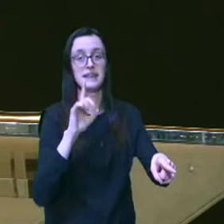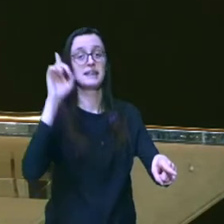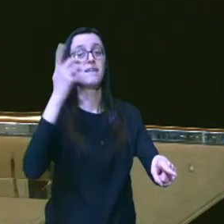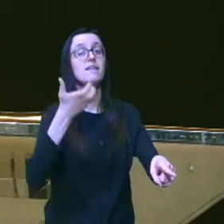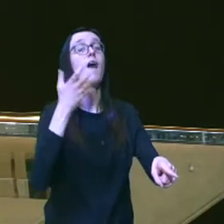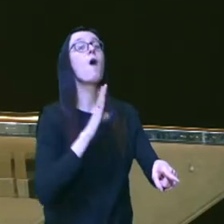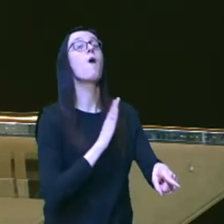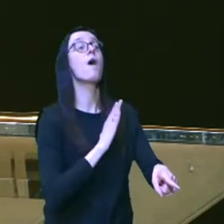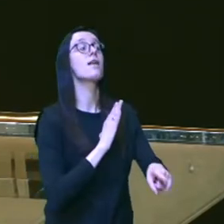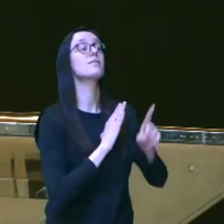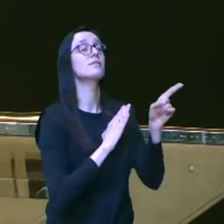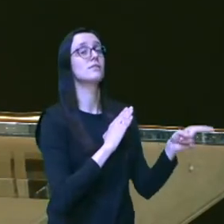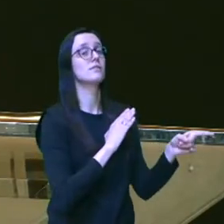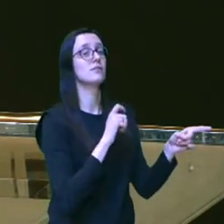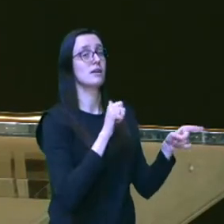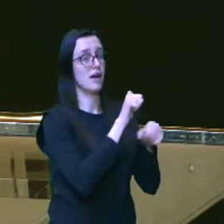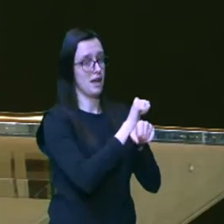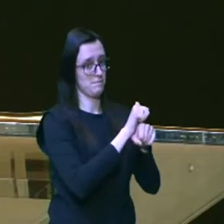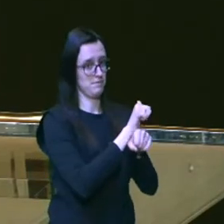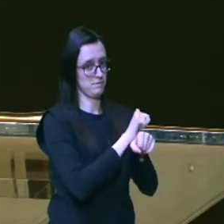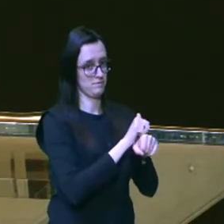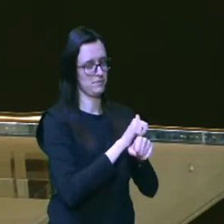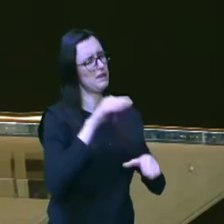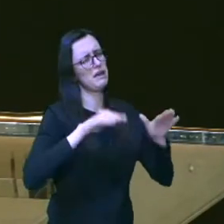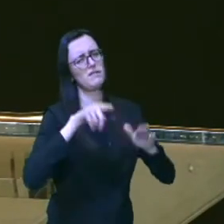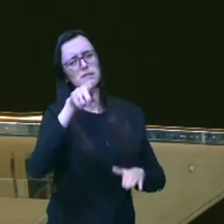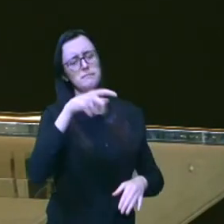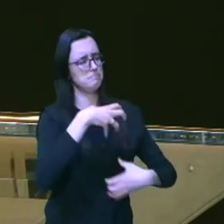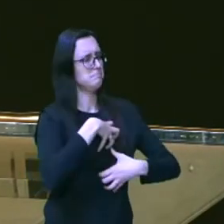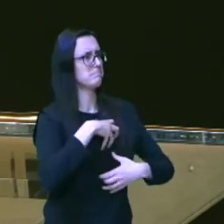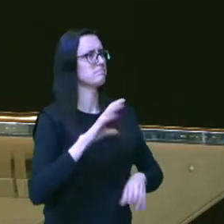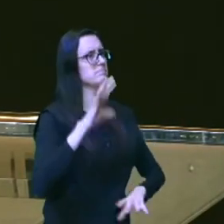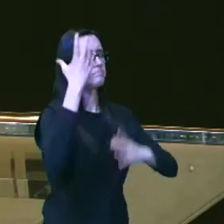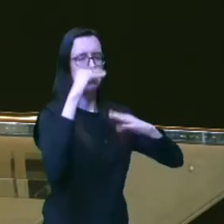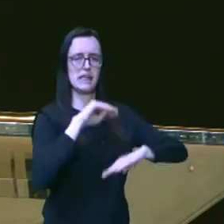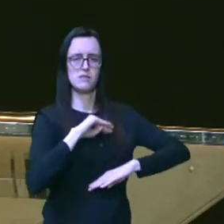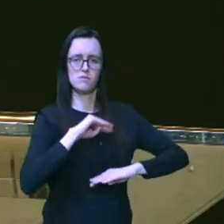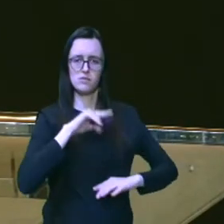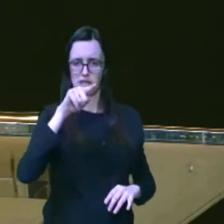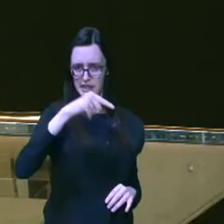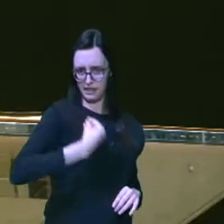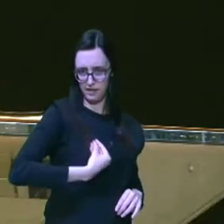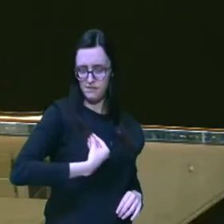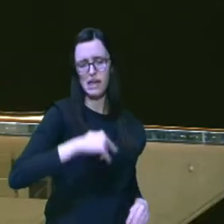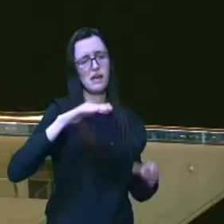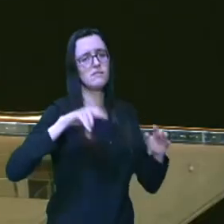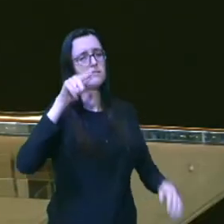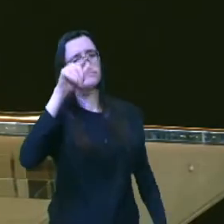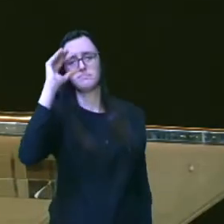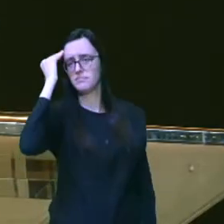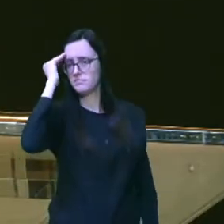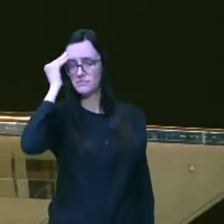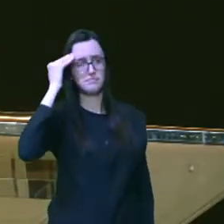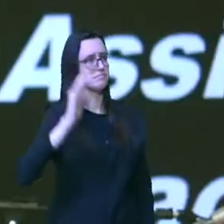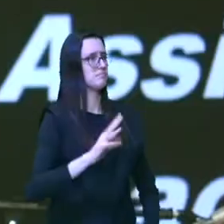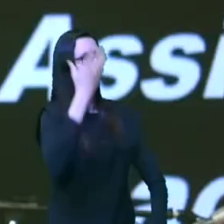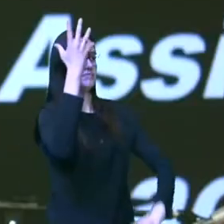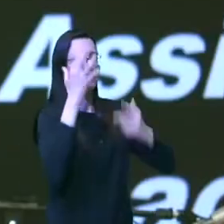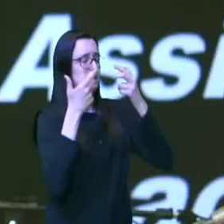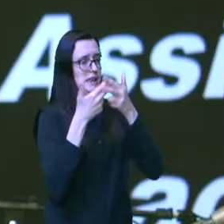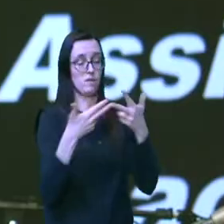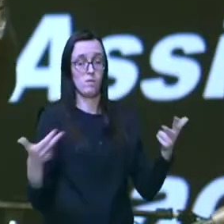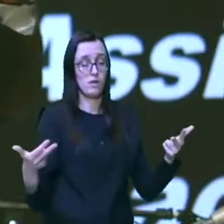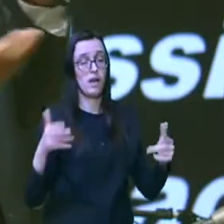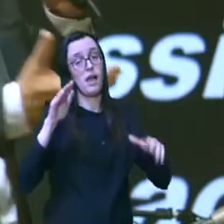coração de Abraão sabe talvez você esteja passando por situações na sua vida que você não entenda o que está acontecendo